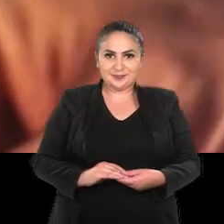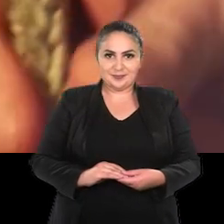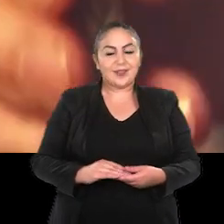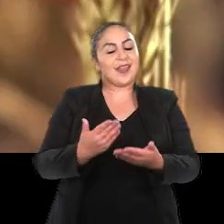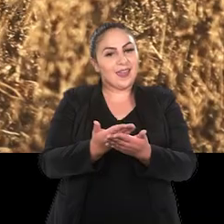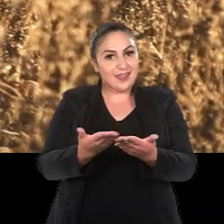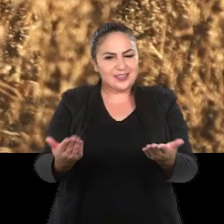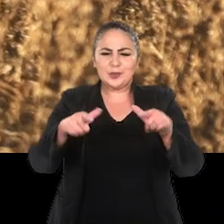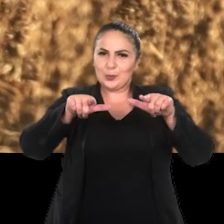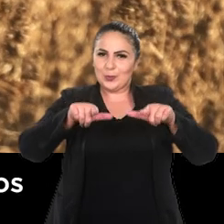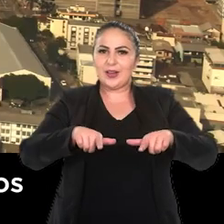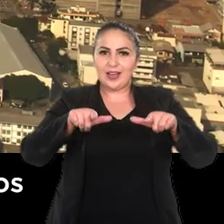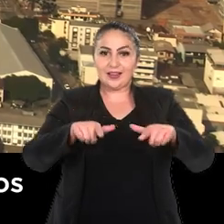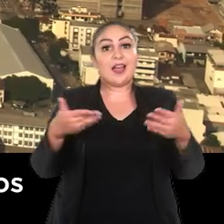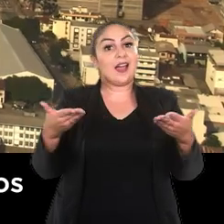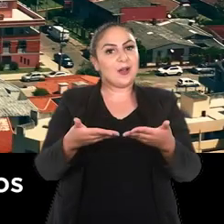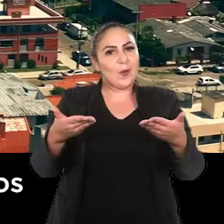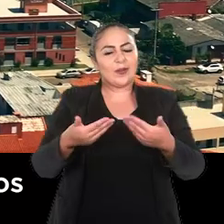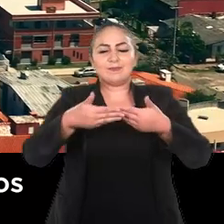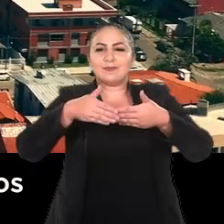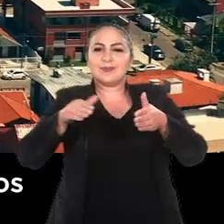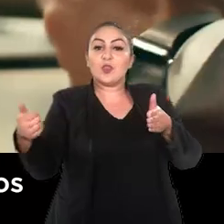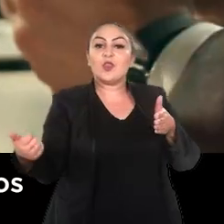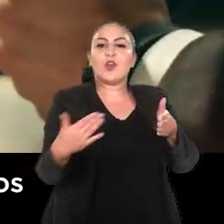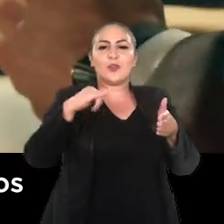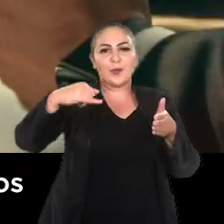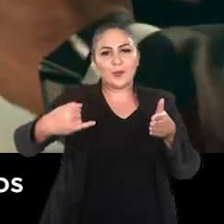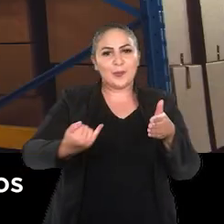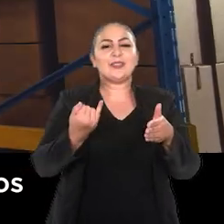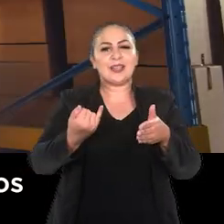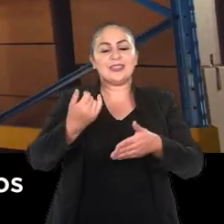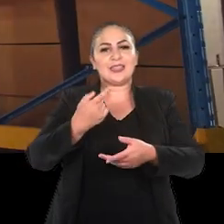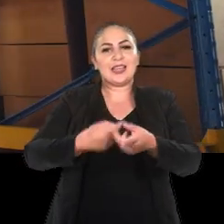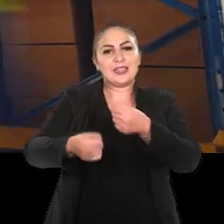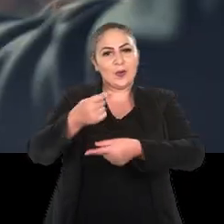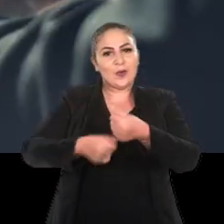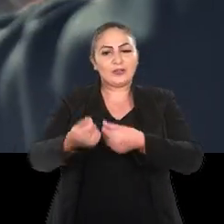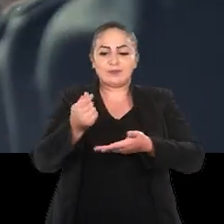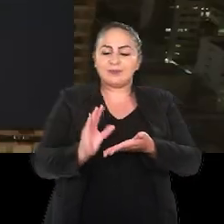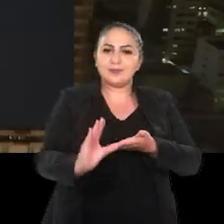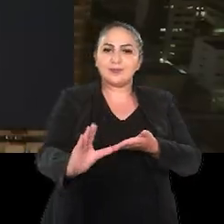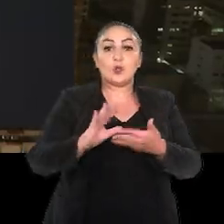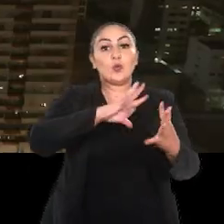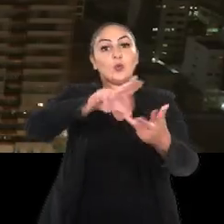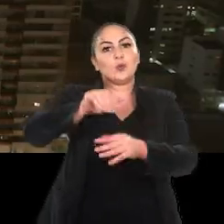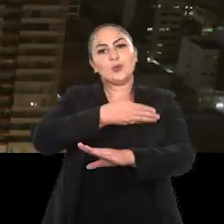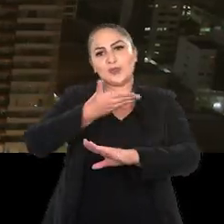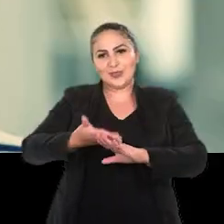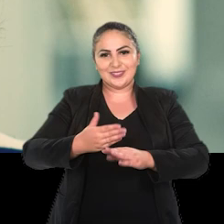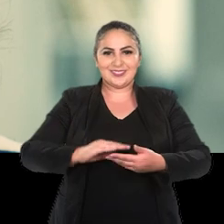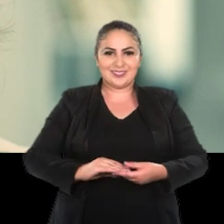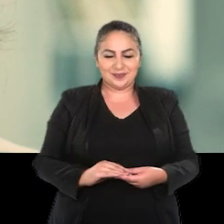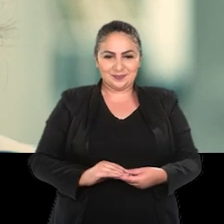É este lugar que agora abre novas oportunidades para negócios e investimentos do mundo todo.